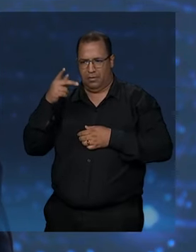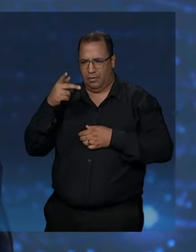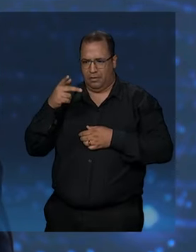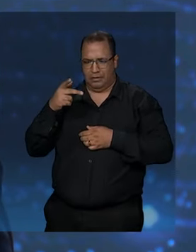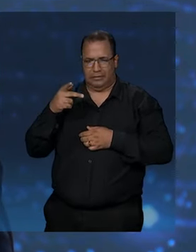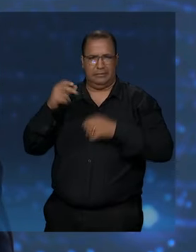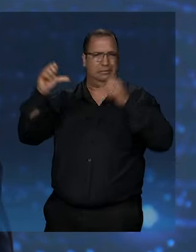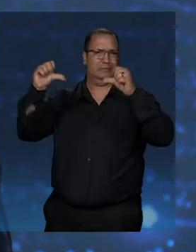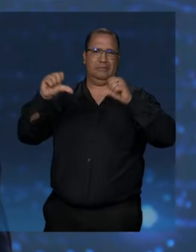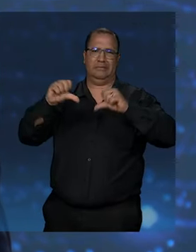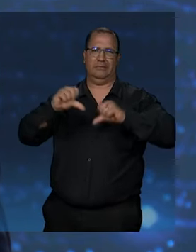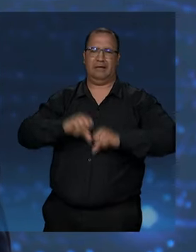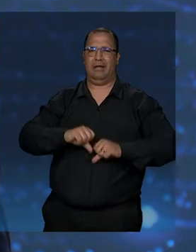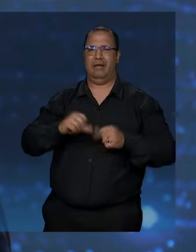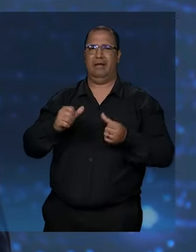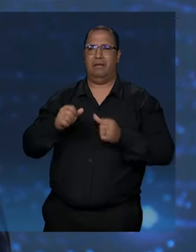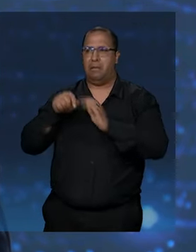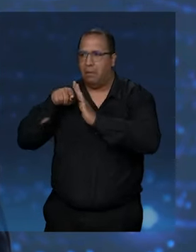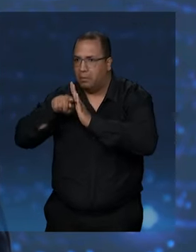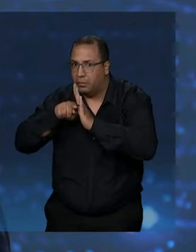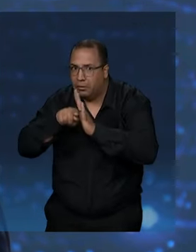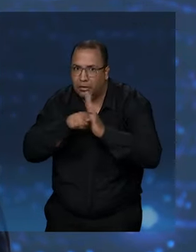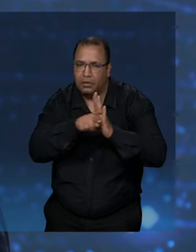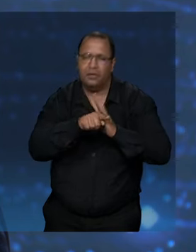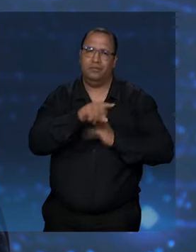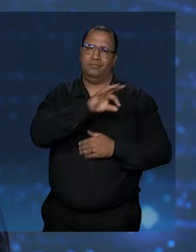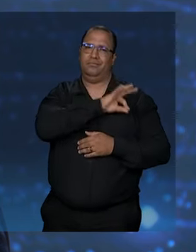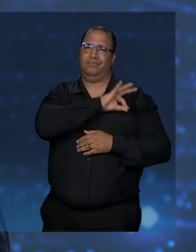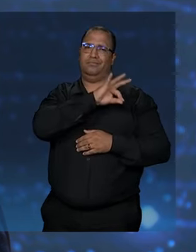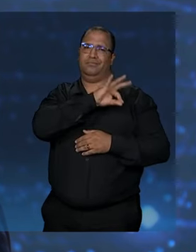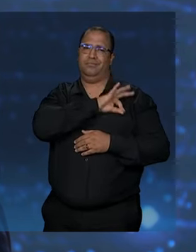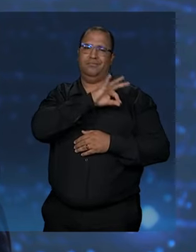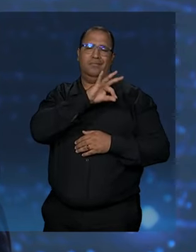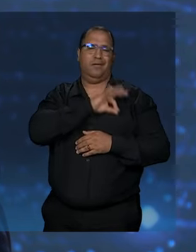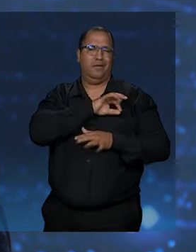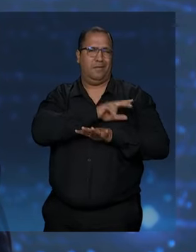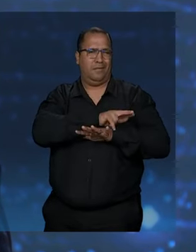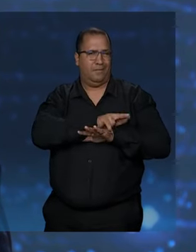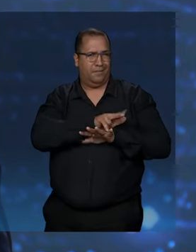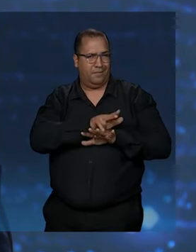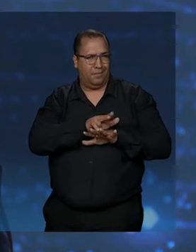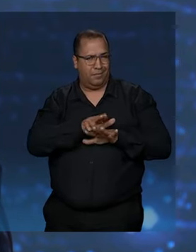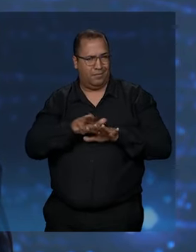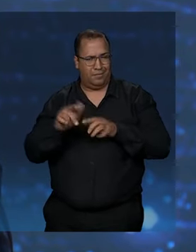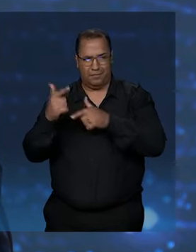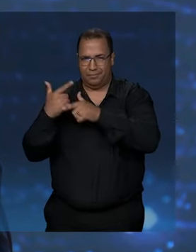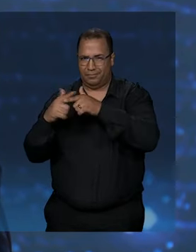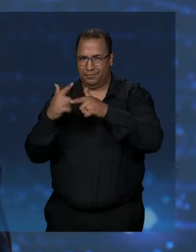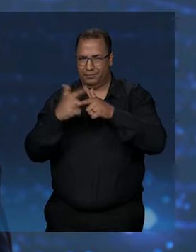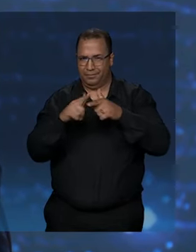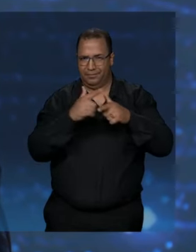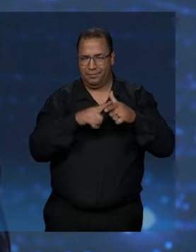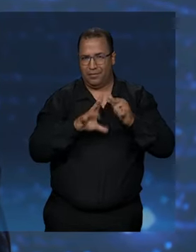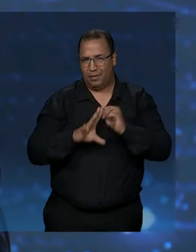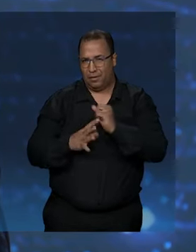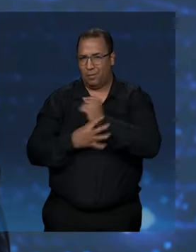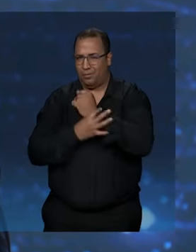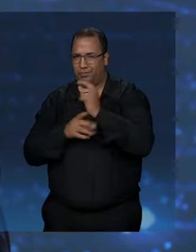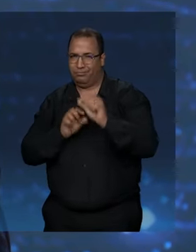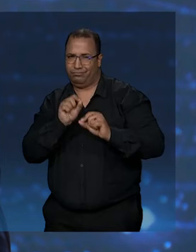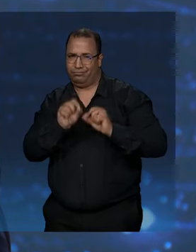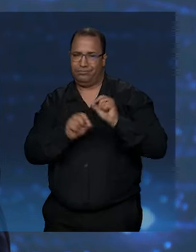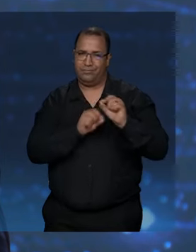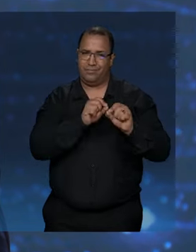incompetente, investigado por vários instamentos de segurança, de